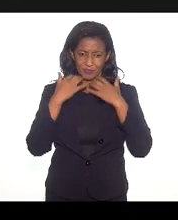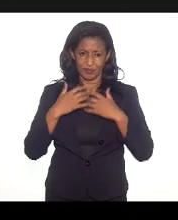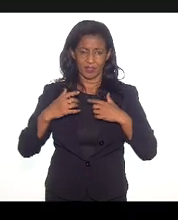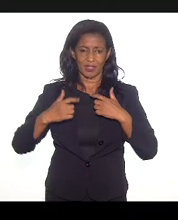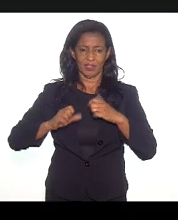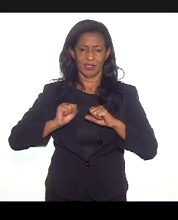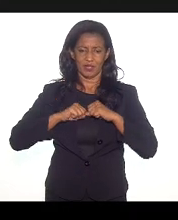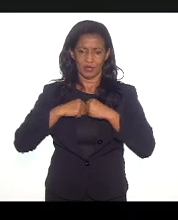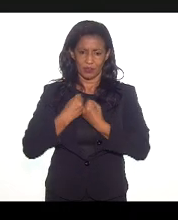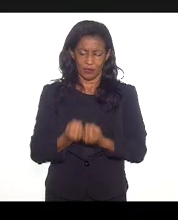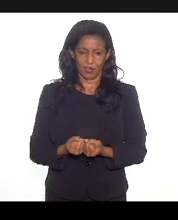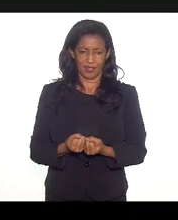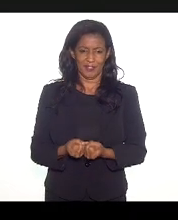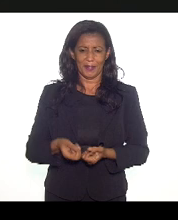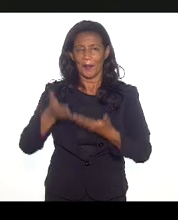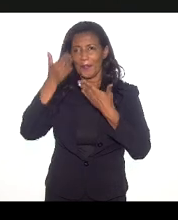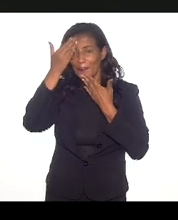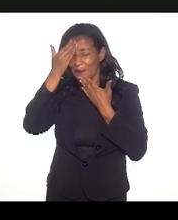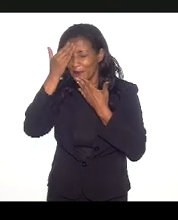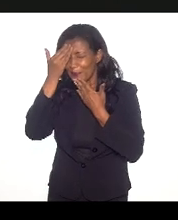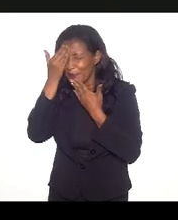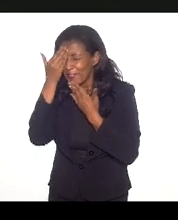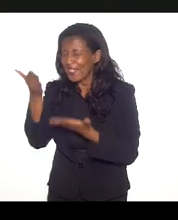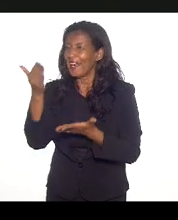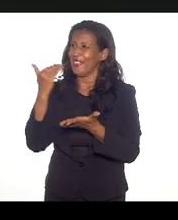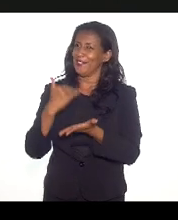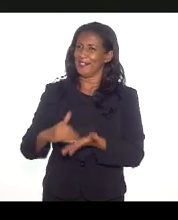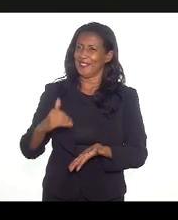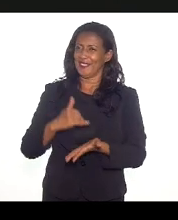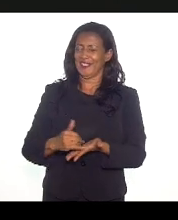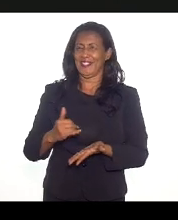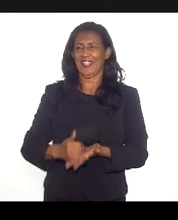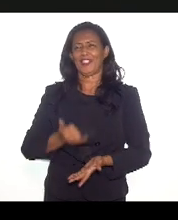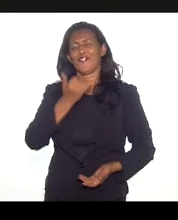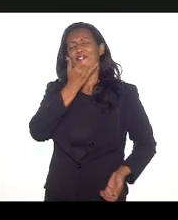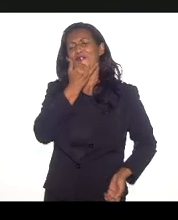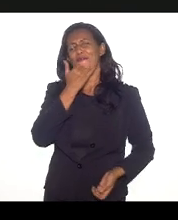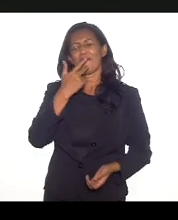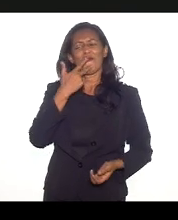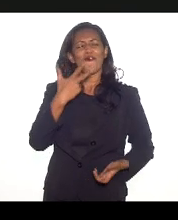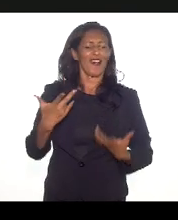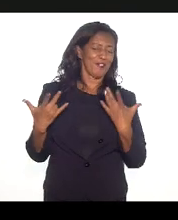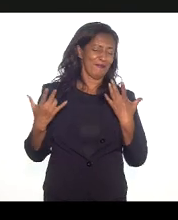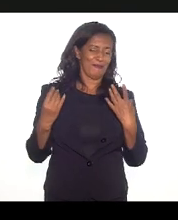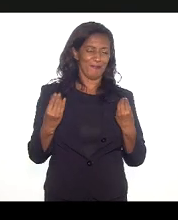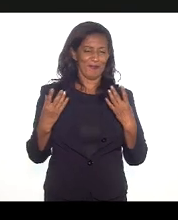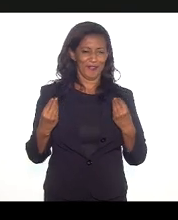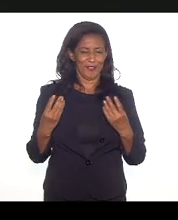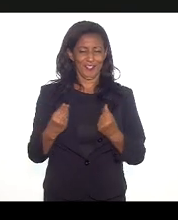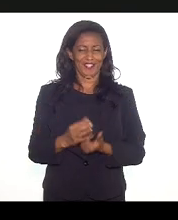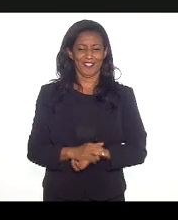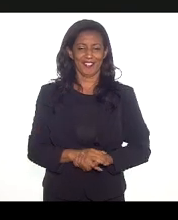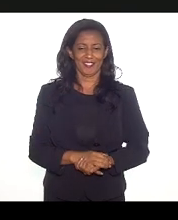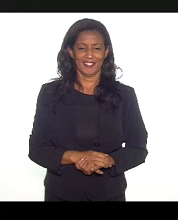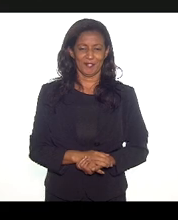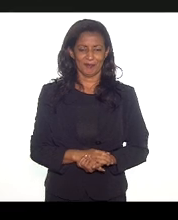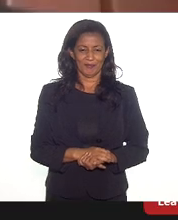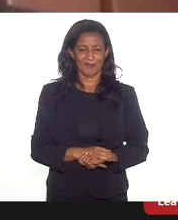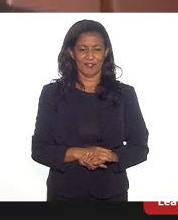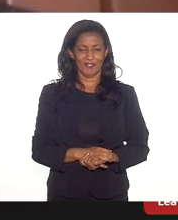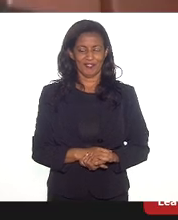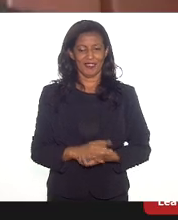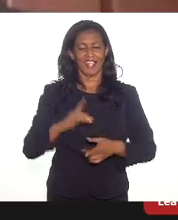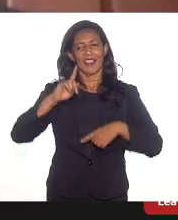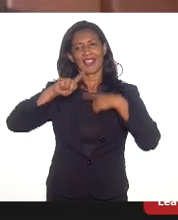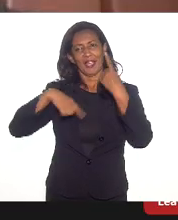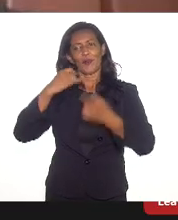secretário. Eu até peço desculpa porque eu falo demais, gosto de falar, são vários dados, várias informações. eu sei. Mas na